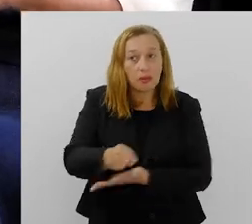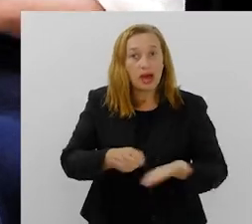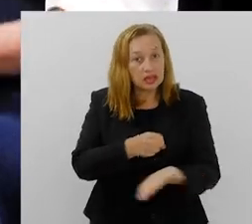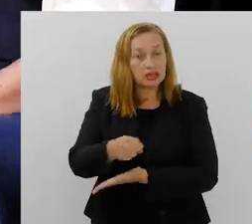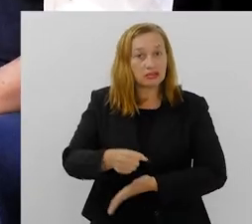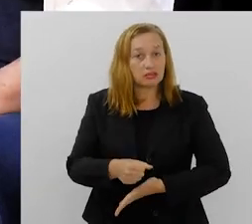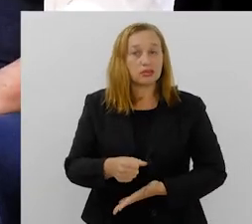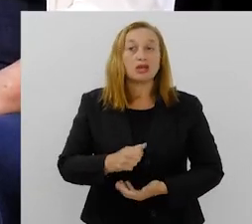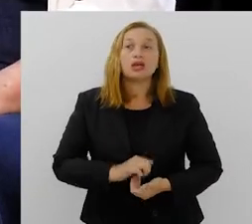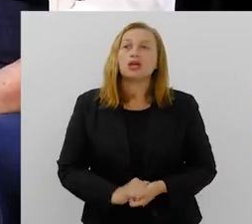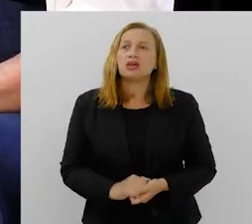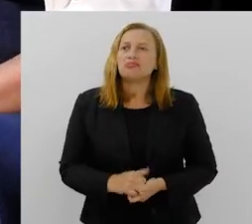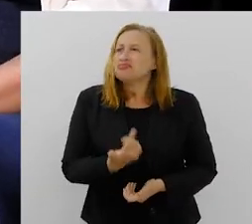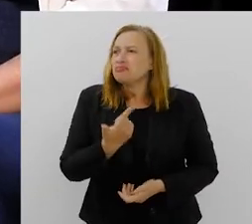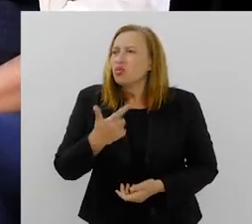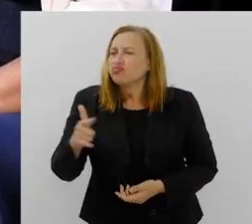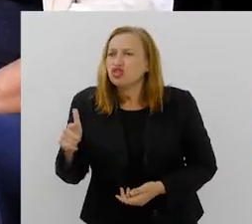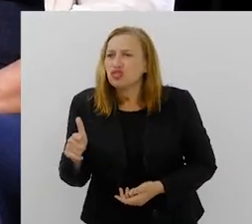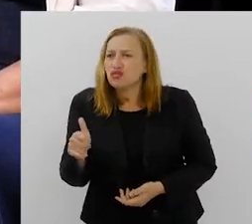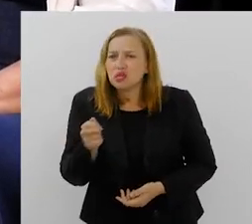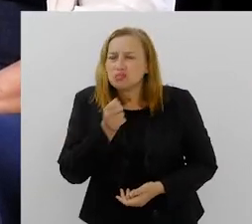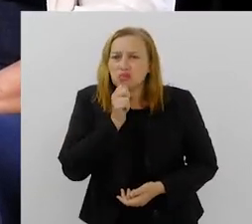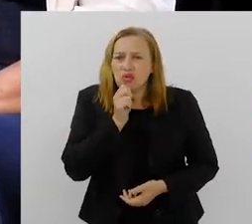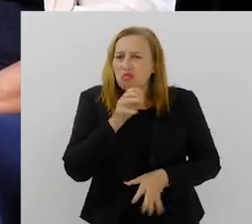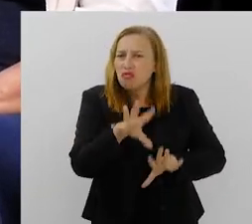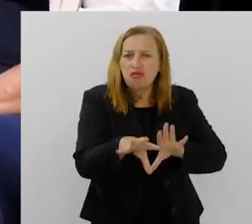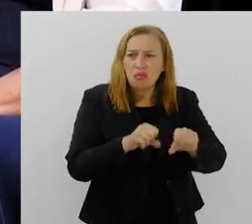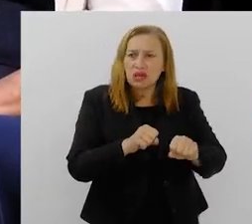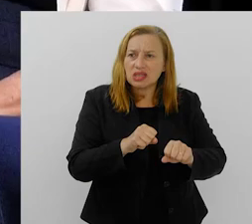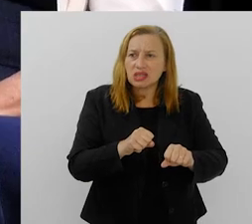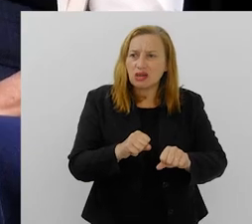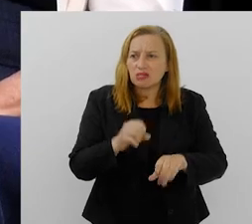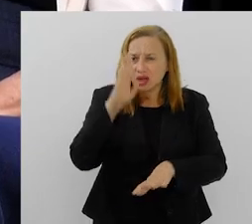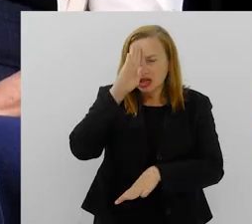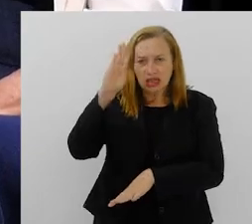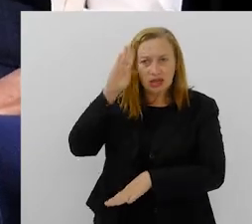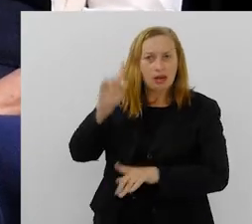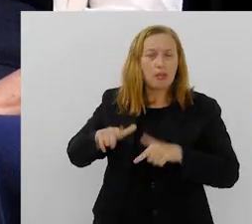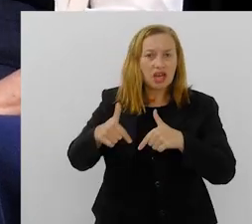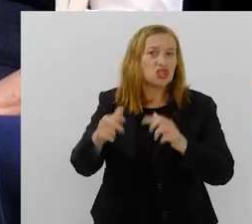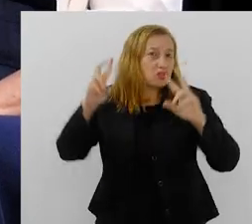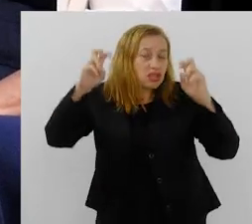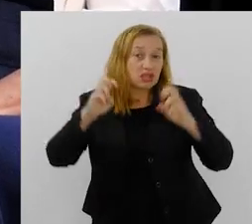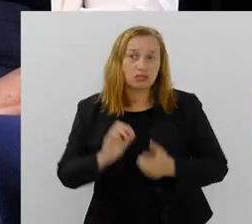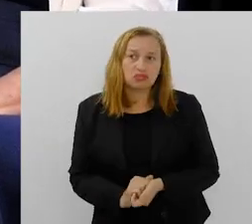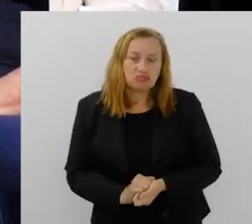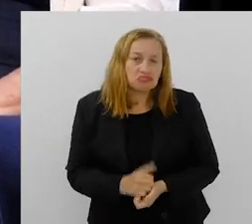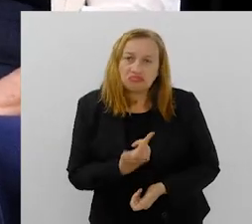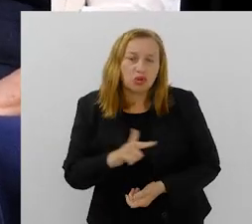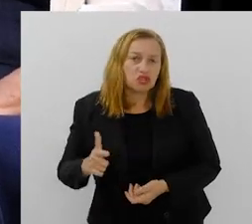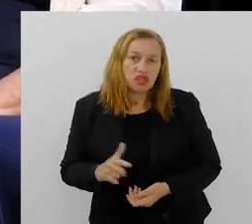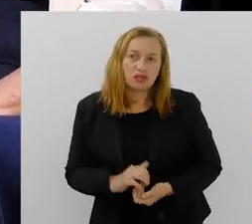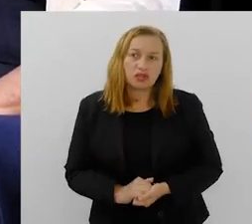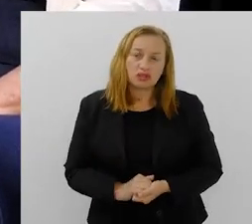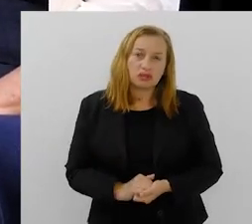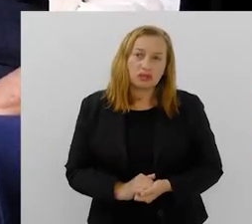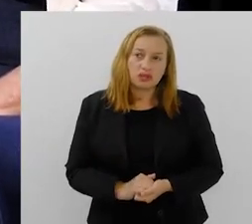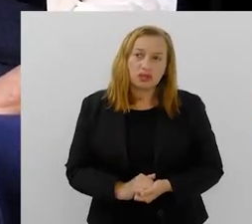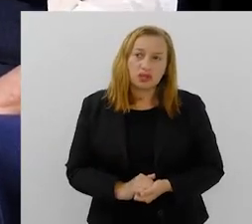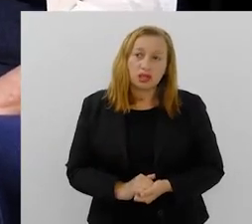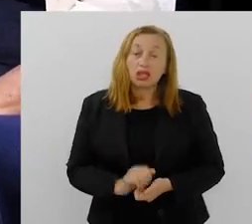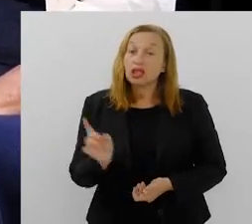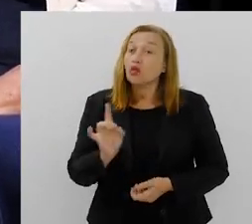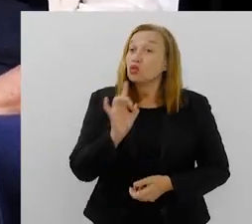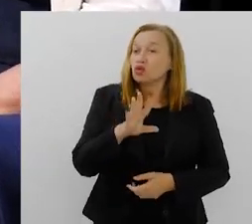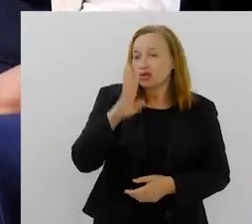professora. Eu não tive nenhuma formação acadêmica para lidar com isso. Não tive nenhuma formação acadêmica, não